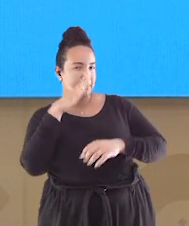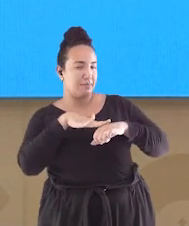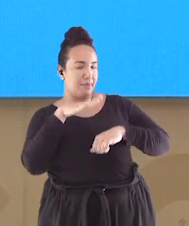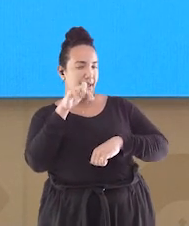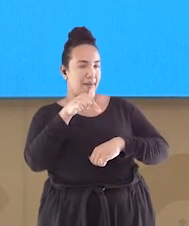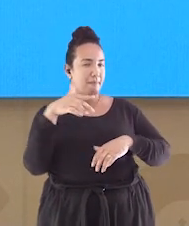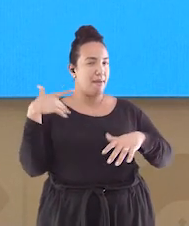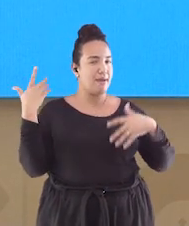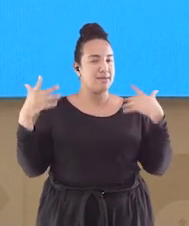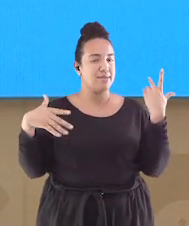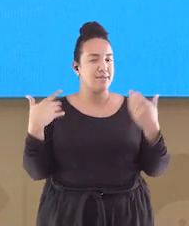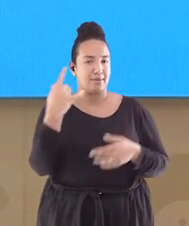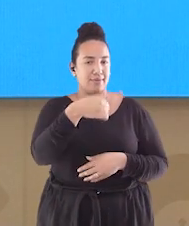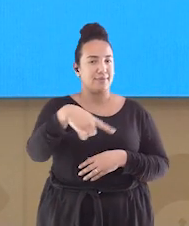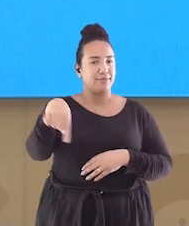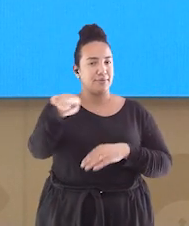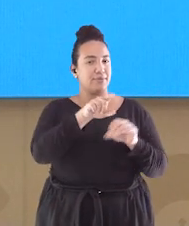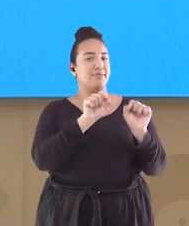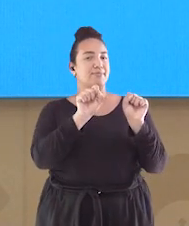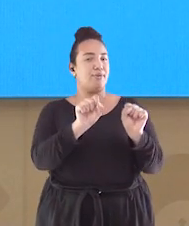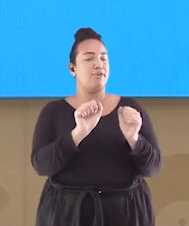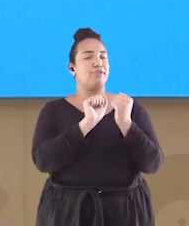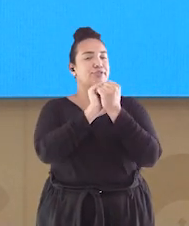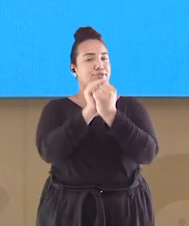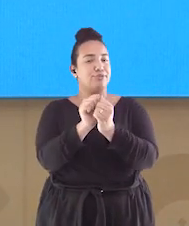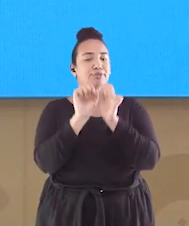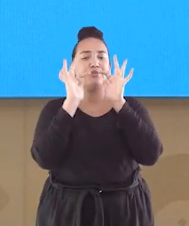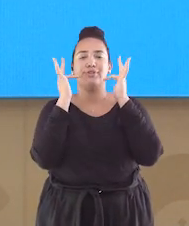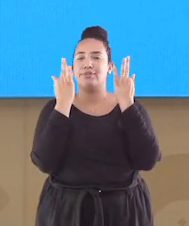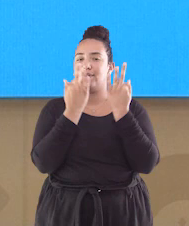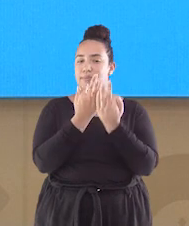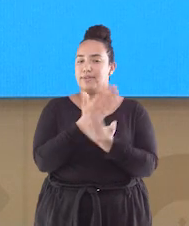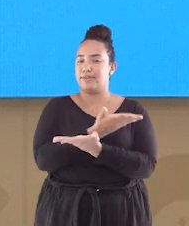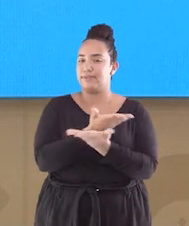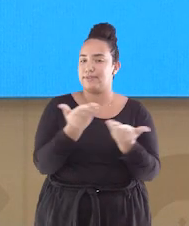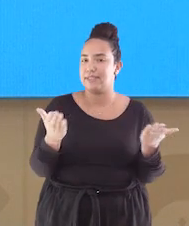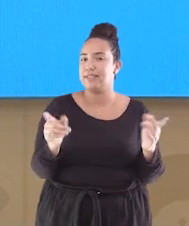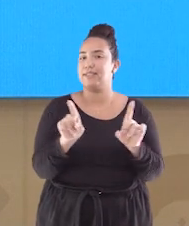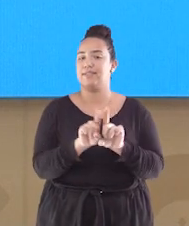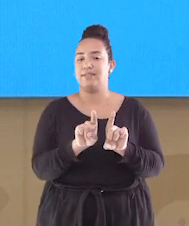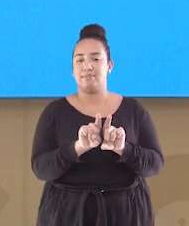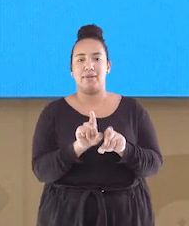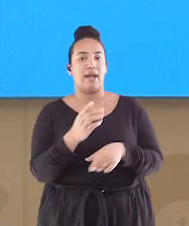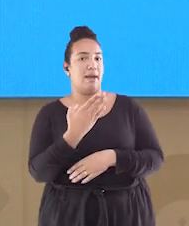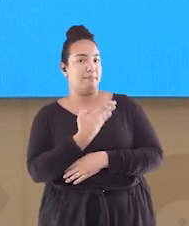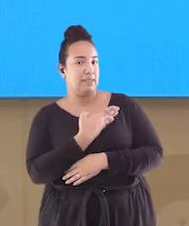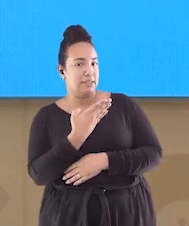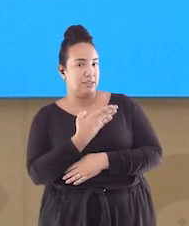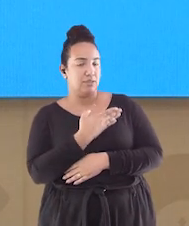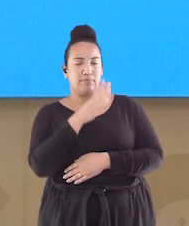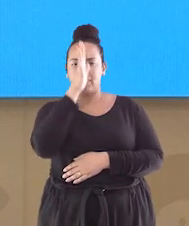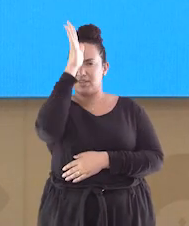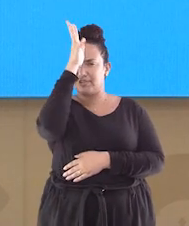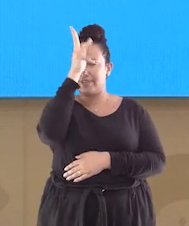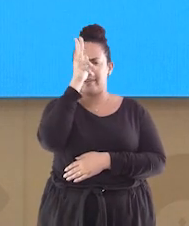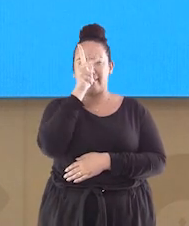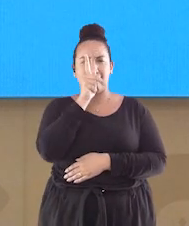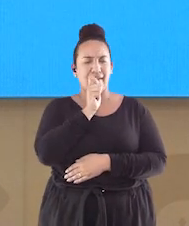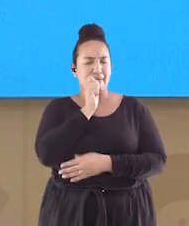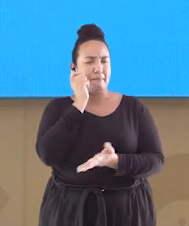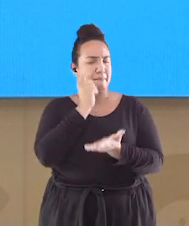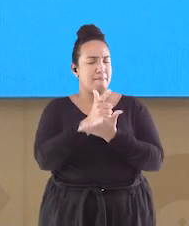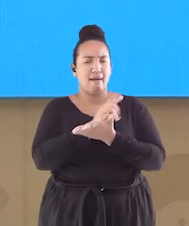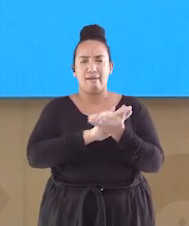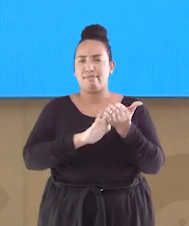passeios que vocês podem dar aí com a família de vocês, com os seus amigos, de forma gratuita, ou seja, não tem